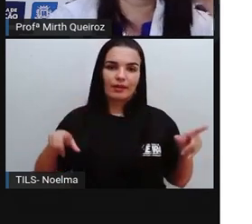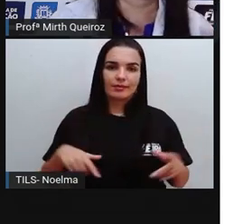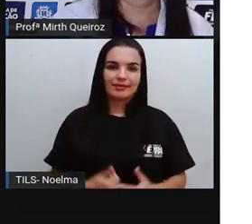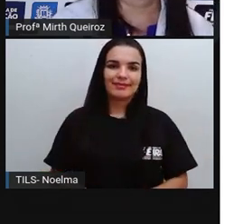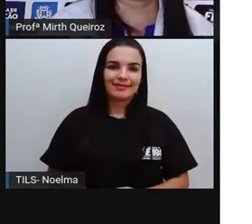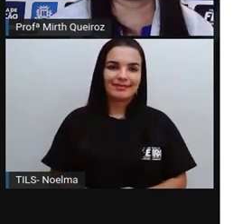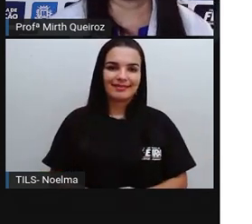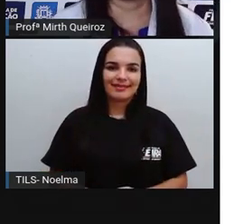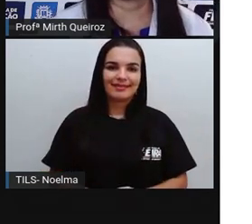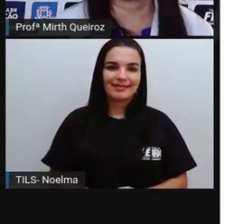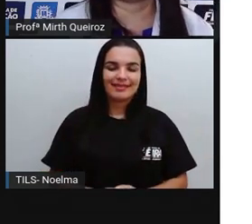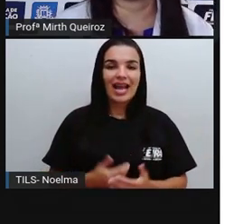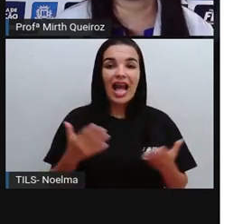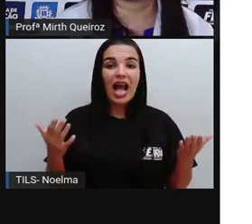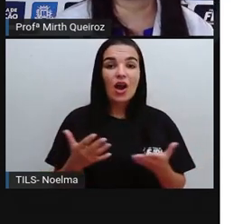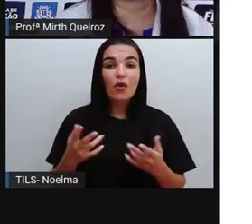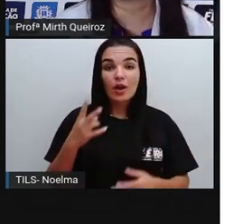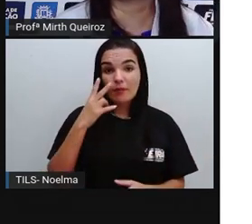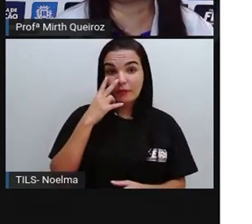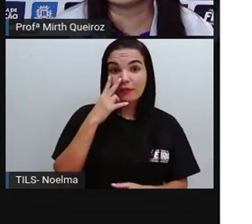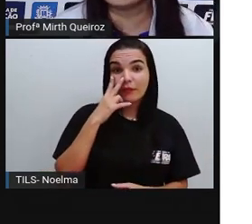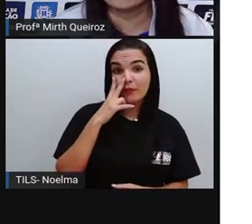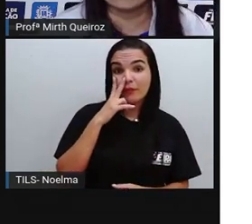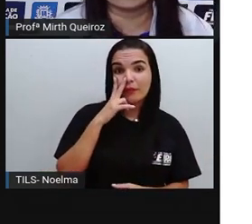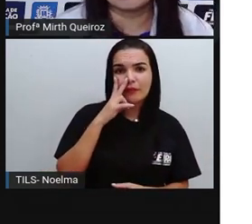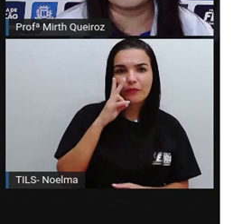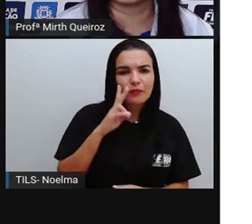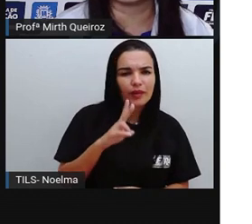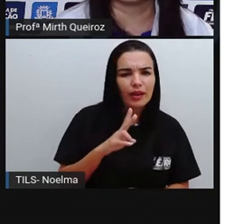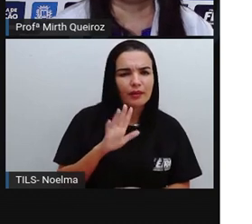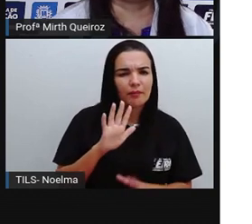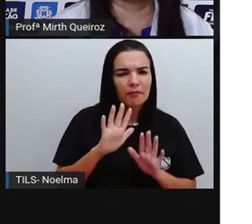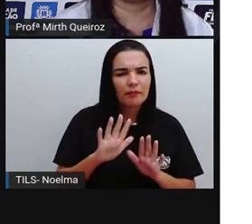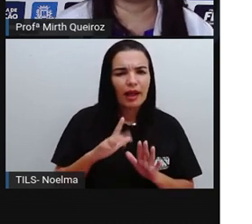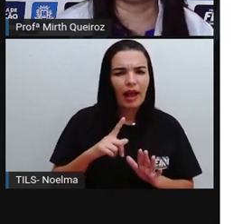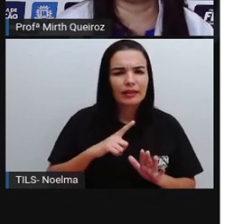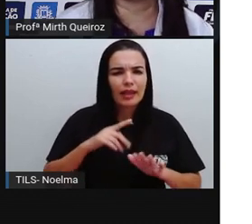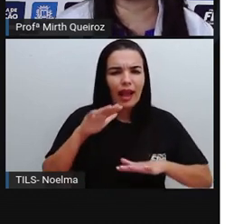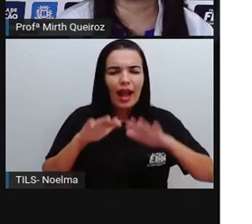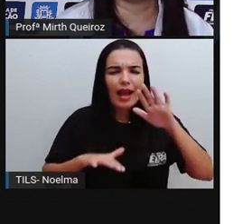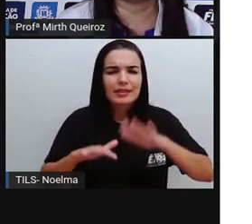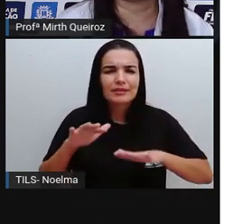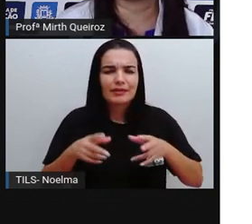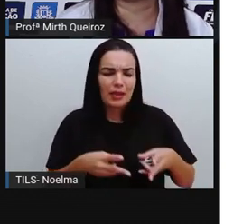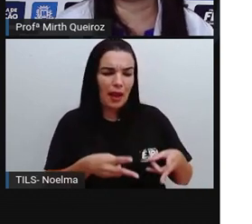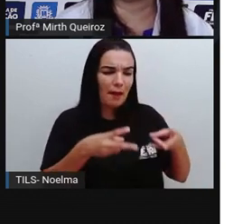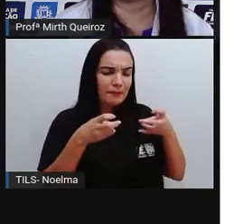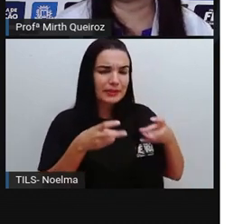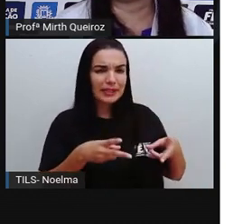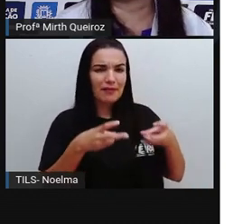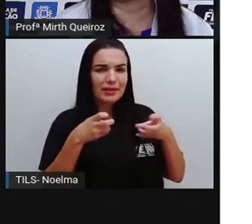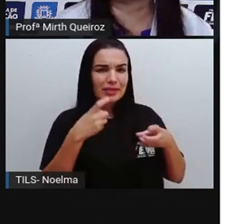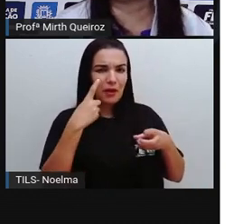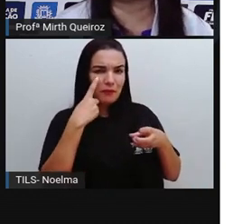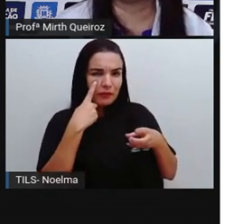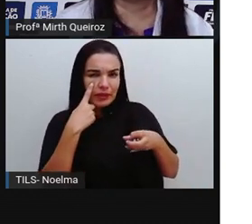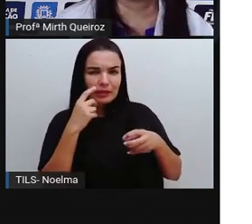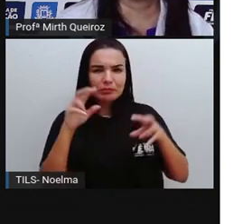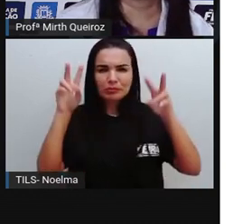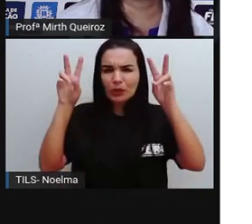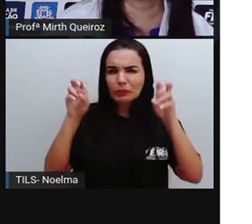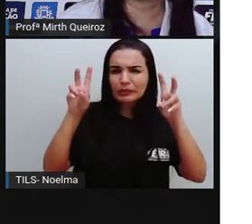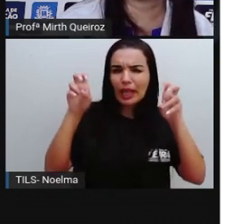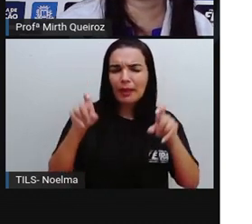Olha só. A realidade pode ser tão complexa que as observações feitas de um determinado assunto,